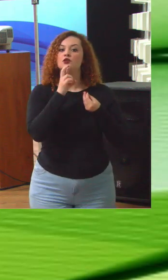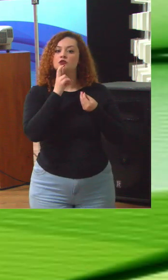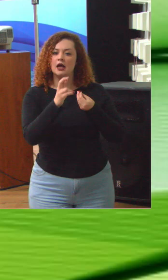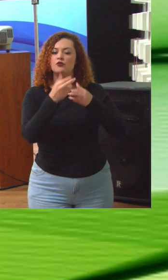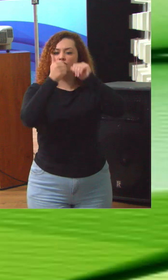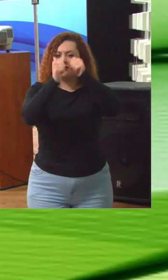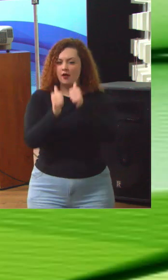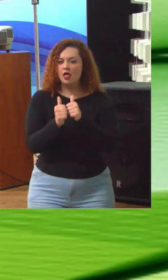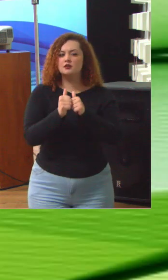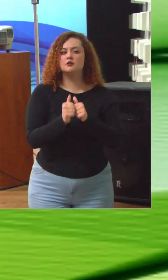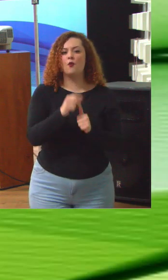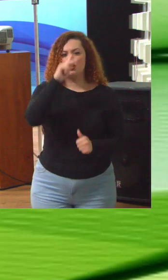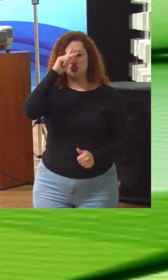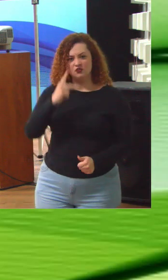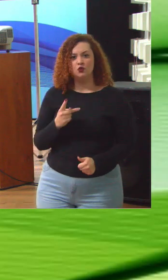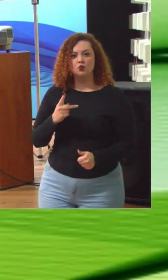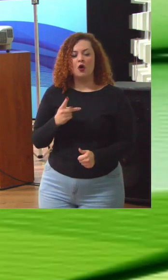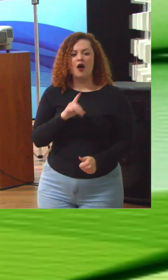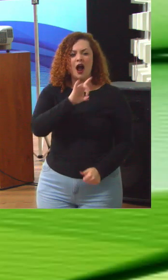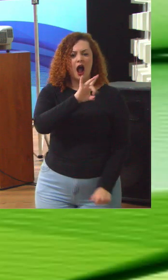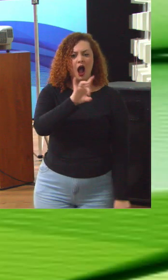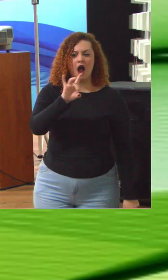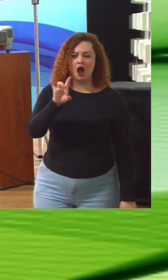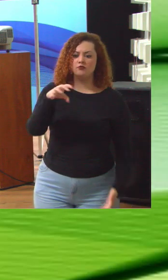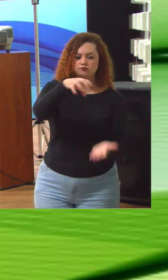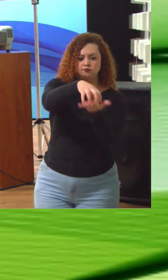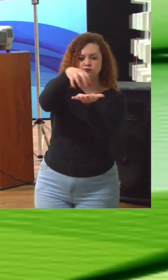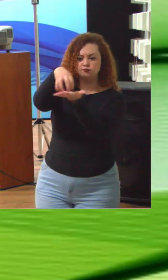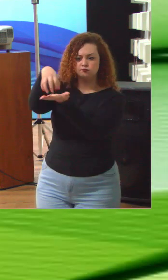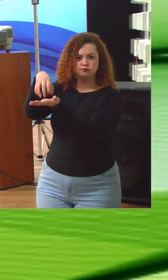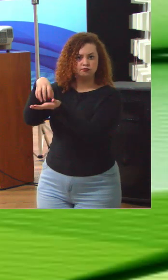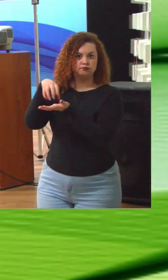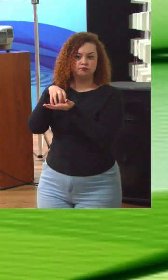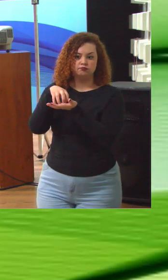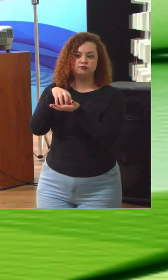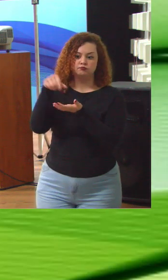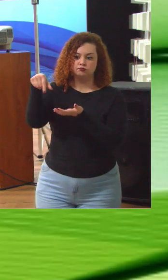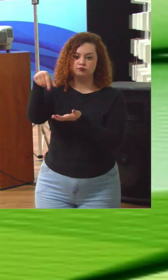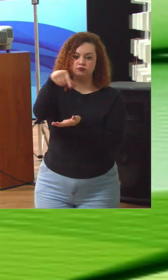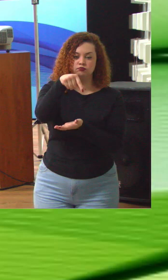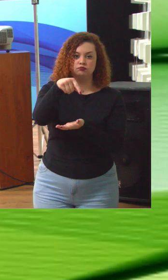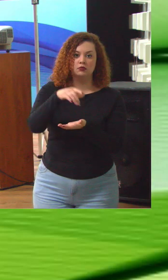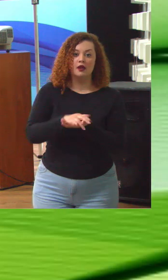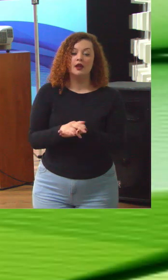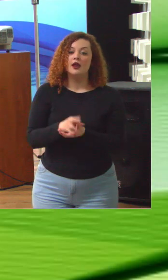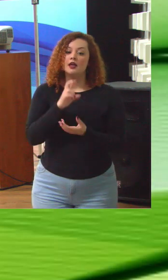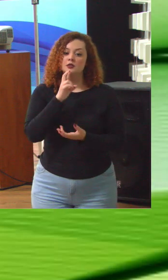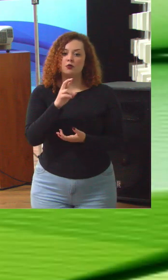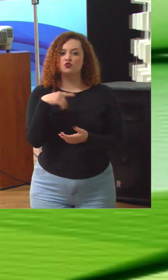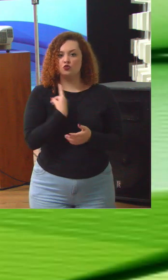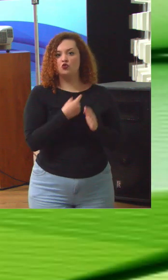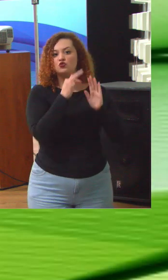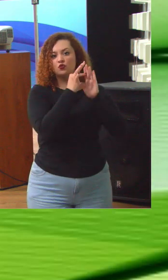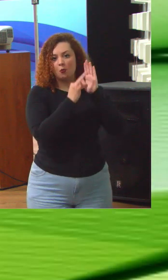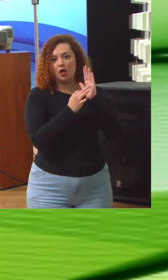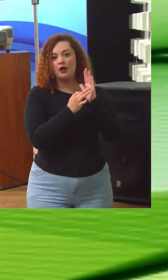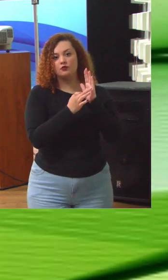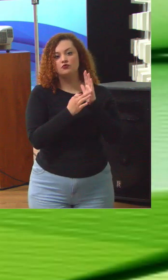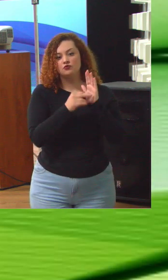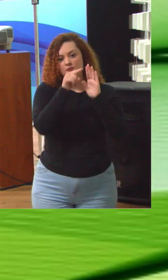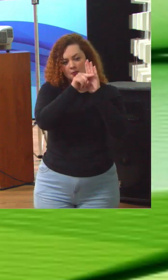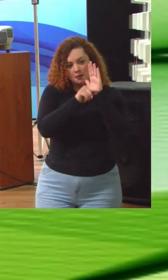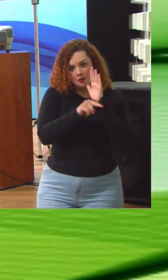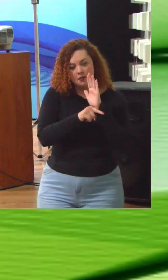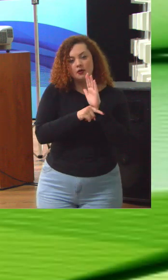avaliação individualizada, para cada um dos órgãos que faz parte, que responde aos nossos questionários, comparando a si mesmo com o